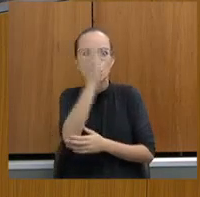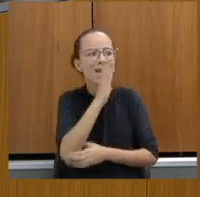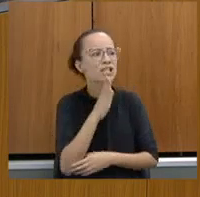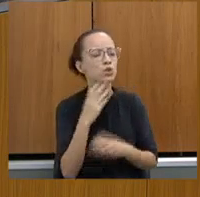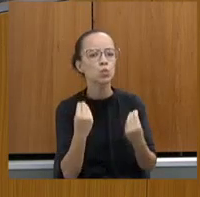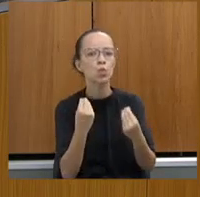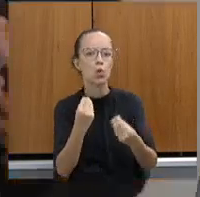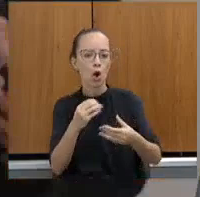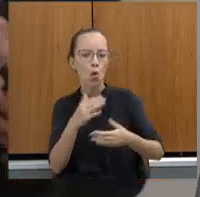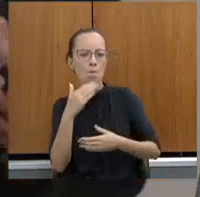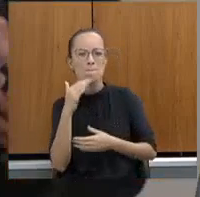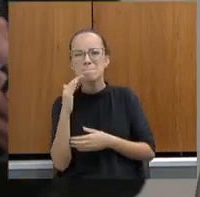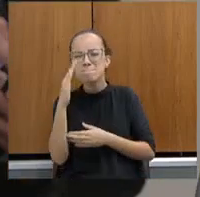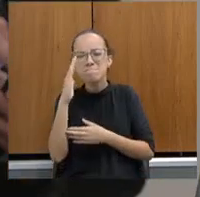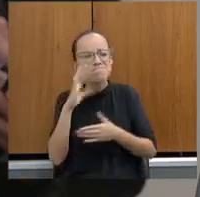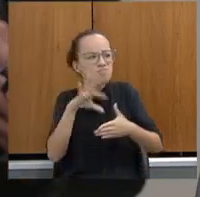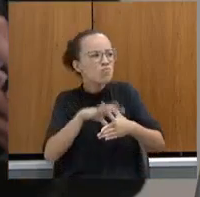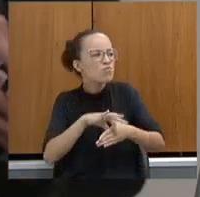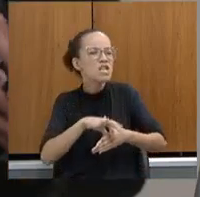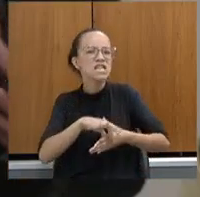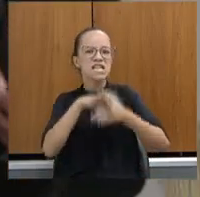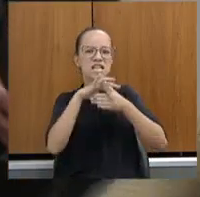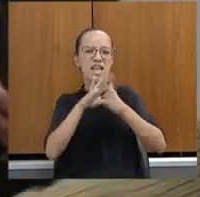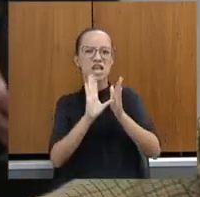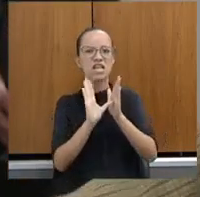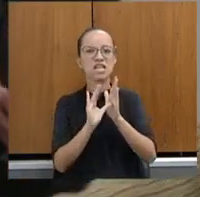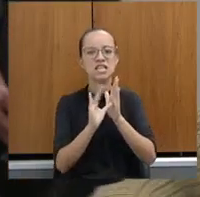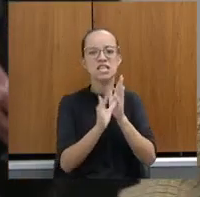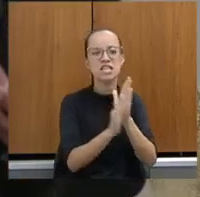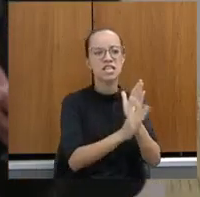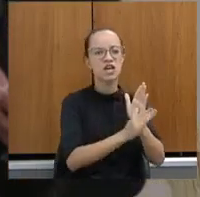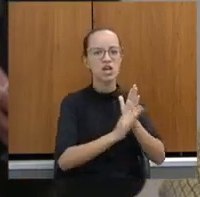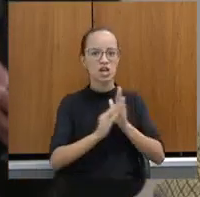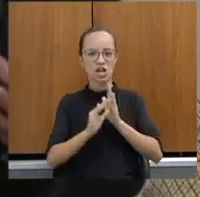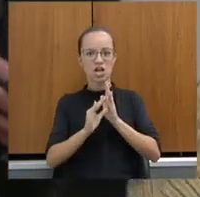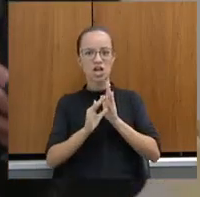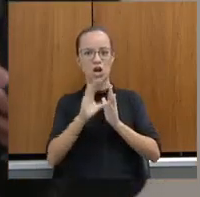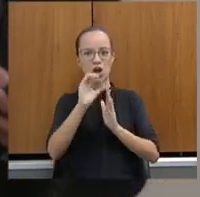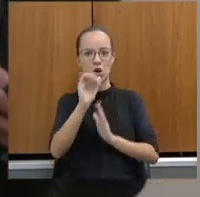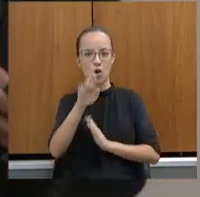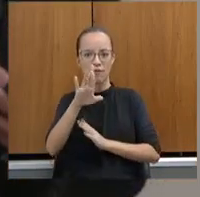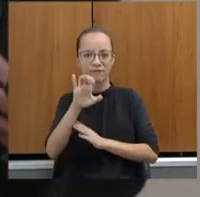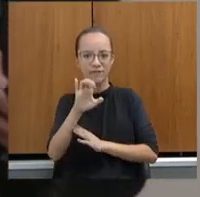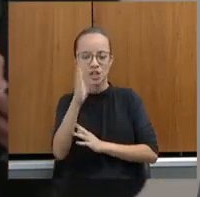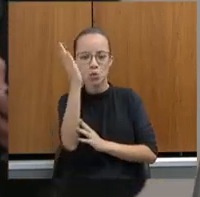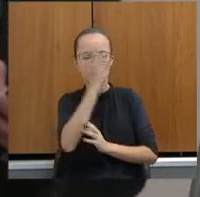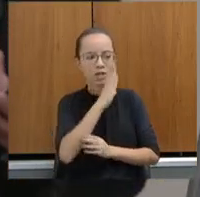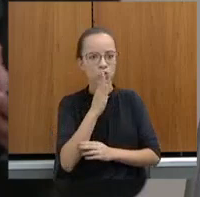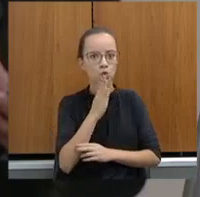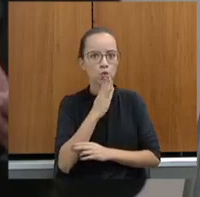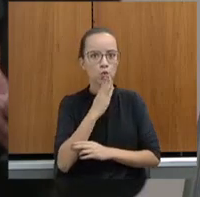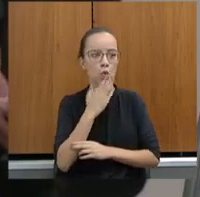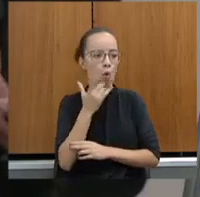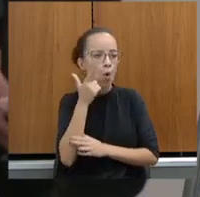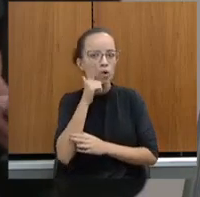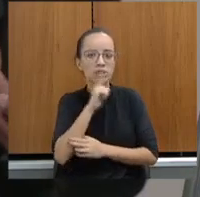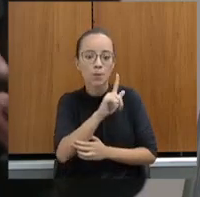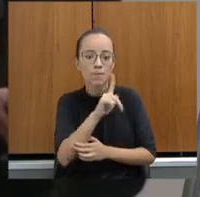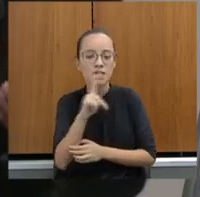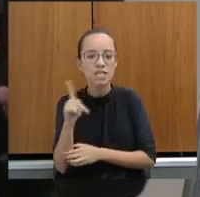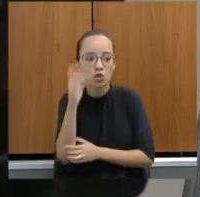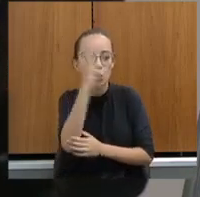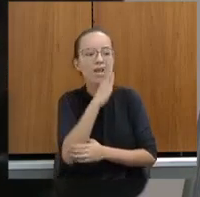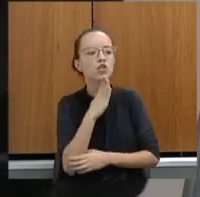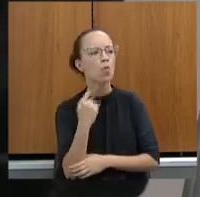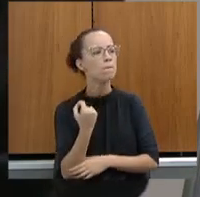organização criminosa que assaltou os cofres públicos do país, diplomado, presidente da República.